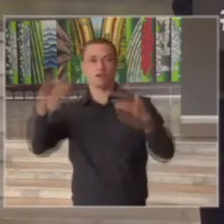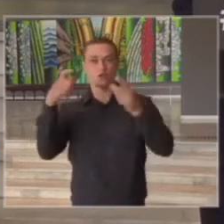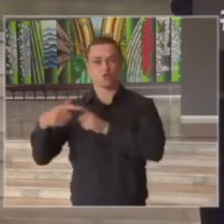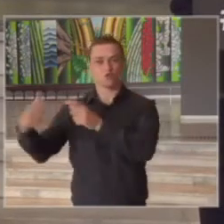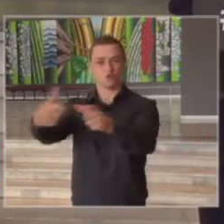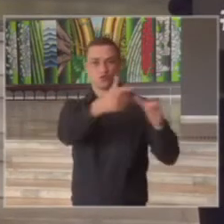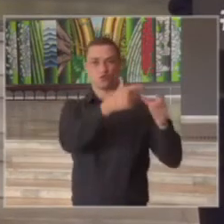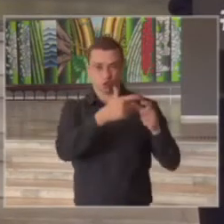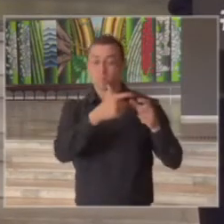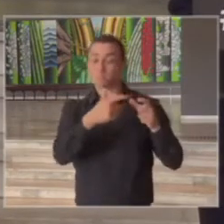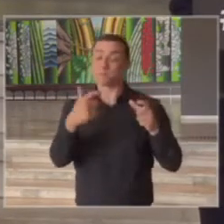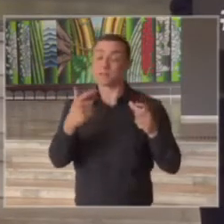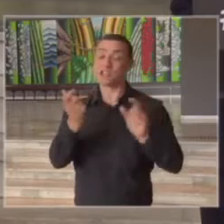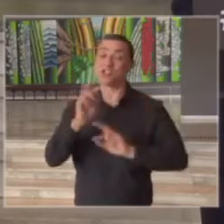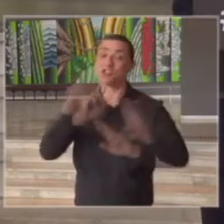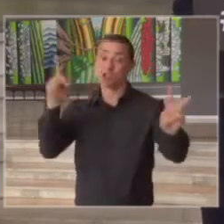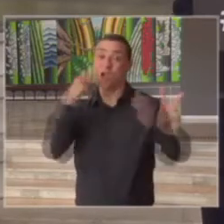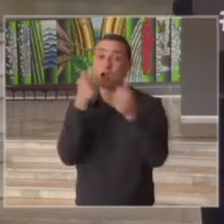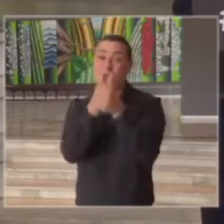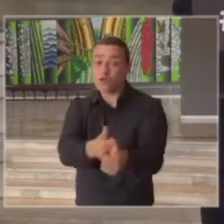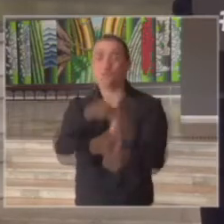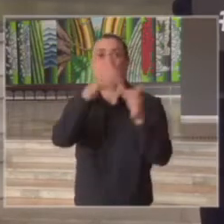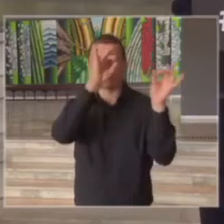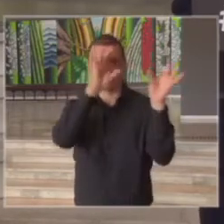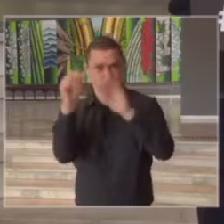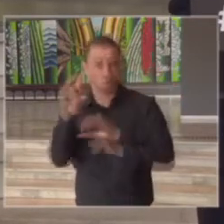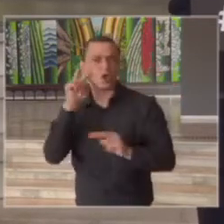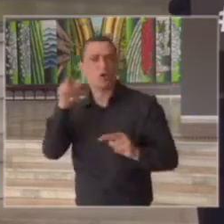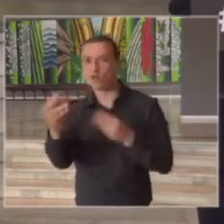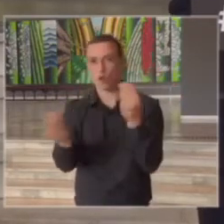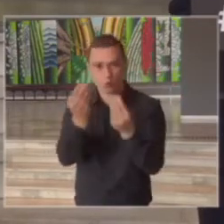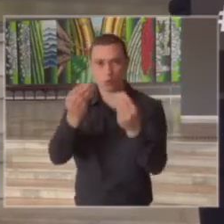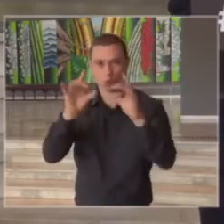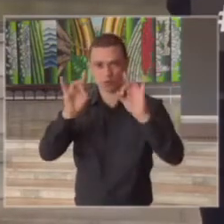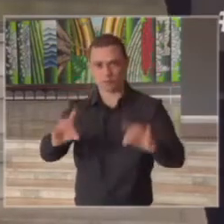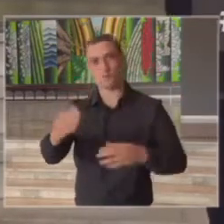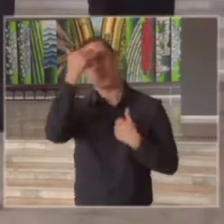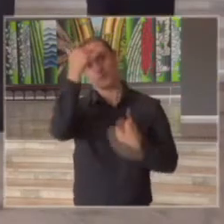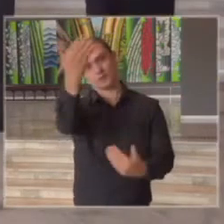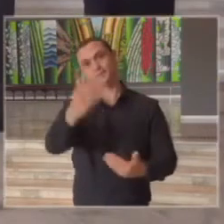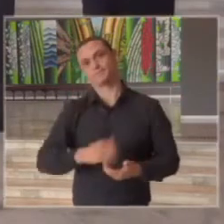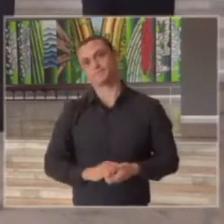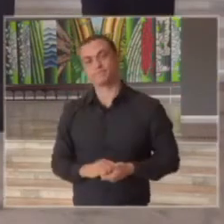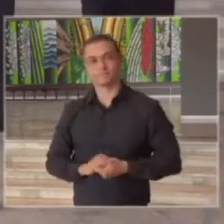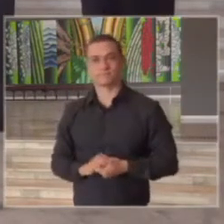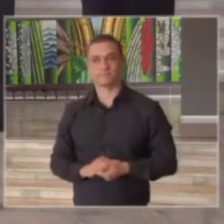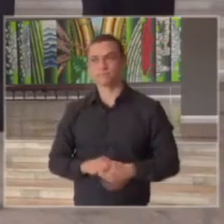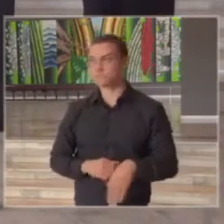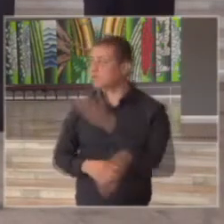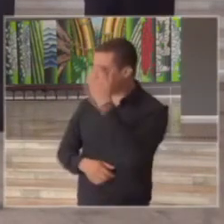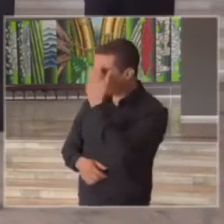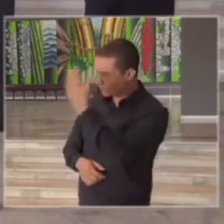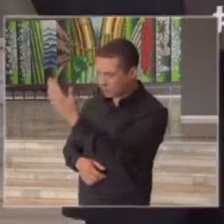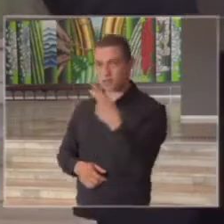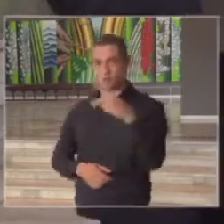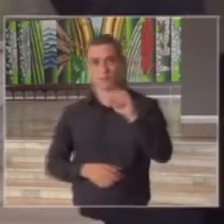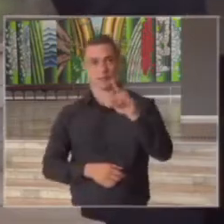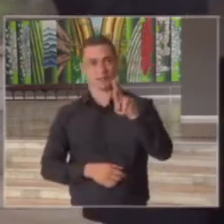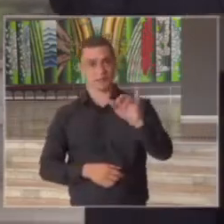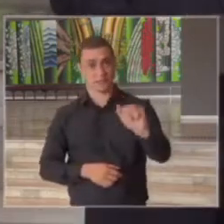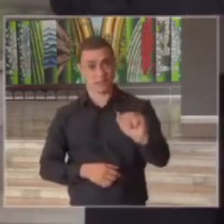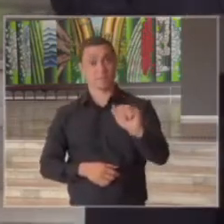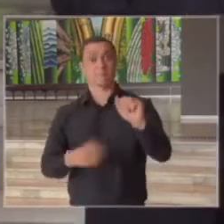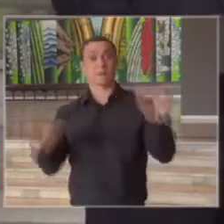que devem ser acompanhadas diariamente muito obrigado obrigado Patrícia lembrando que a